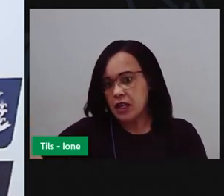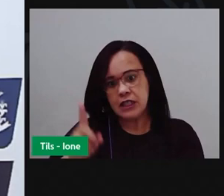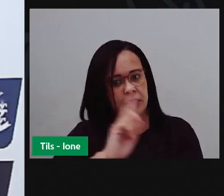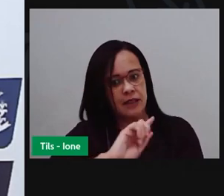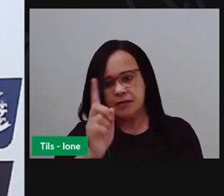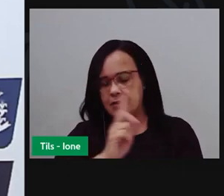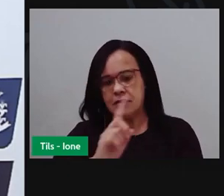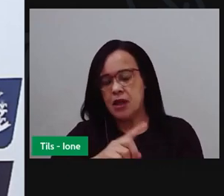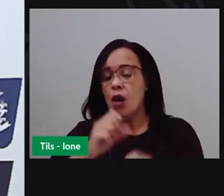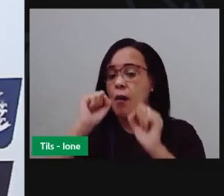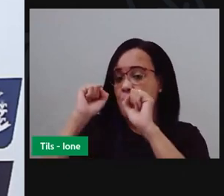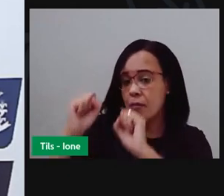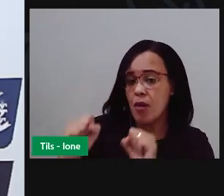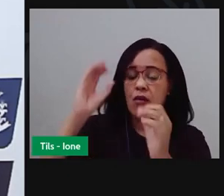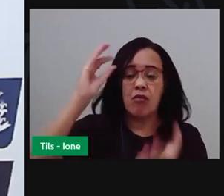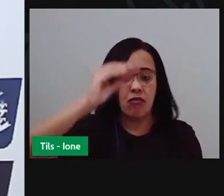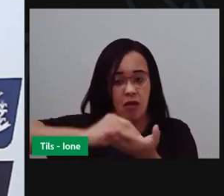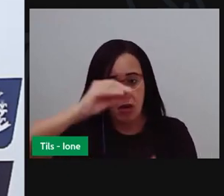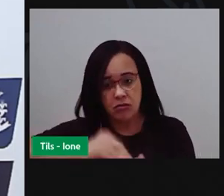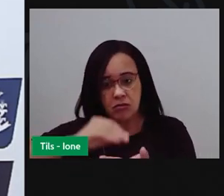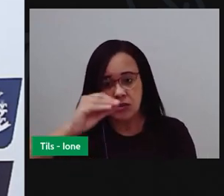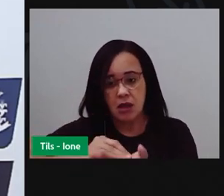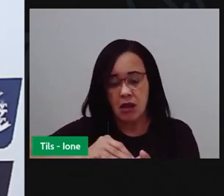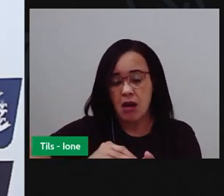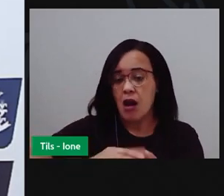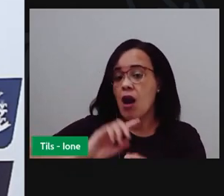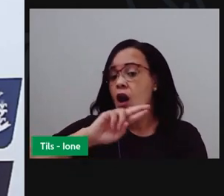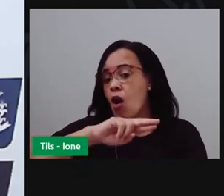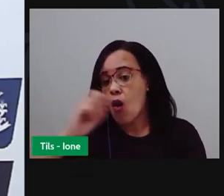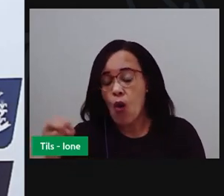alguma grama ou pode passar.